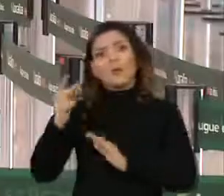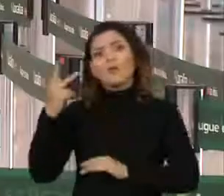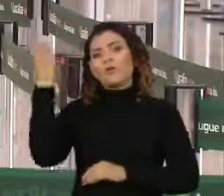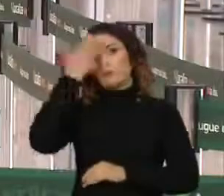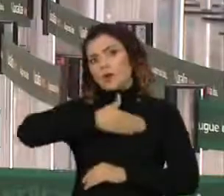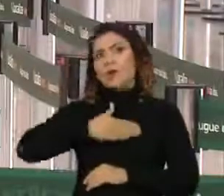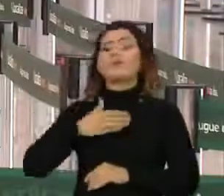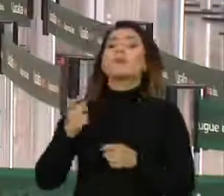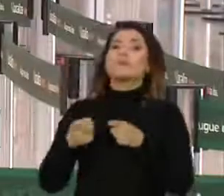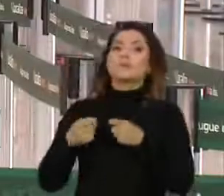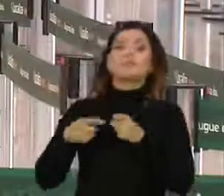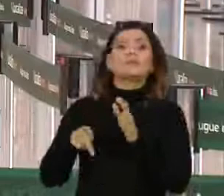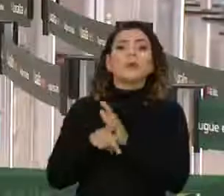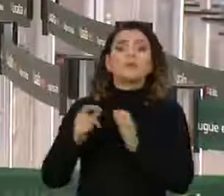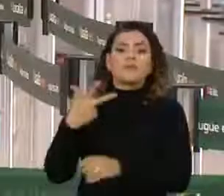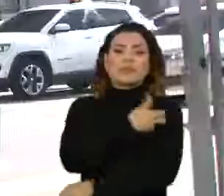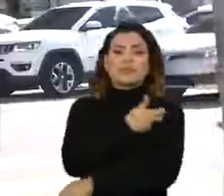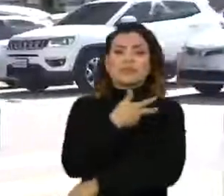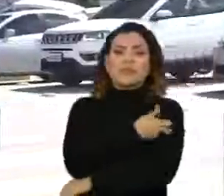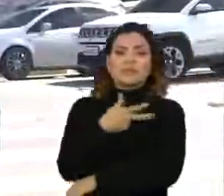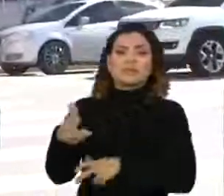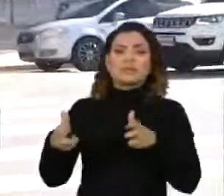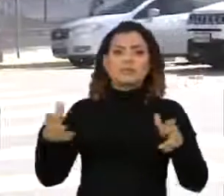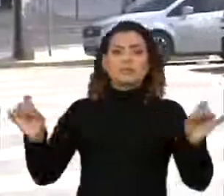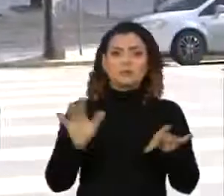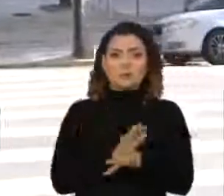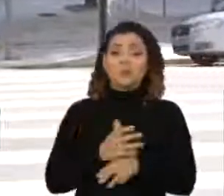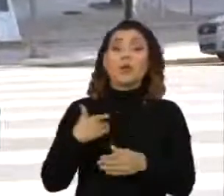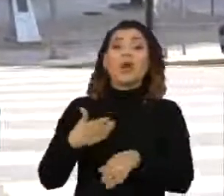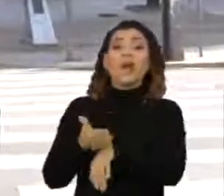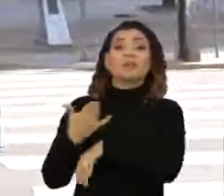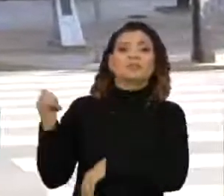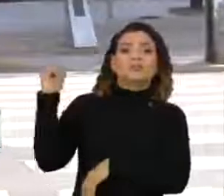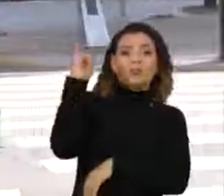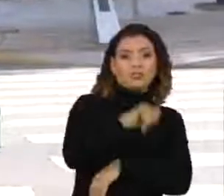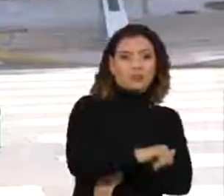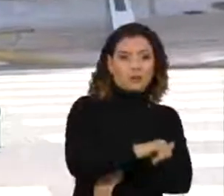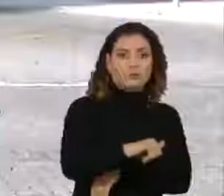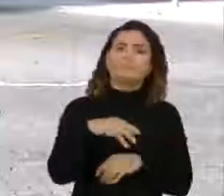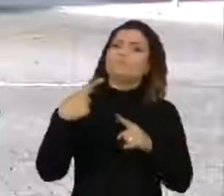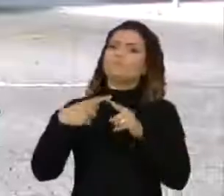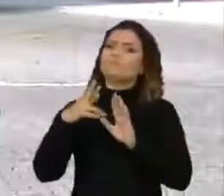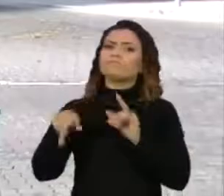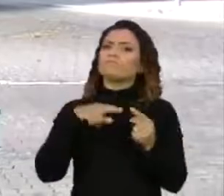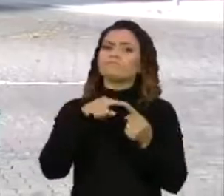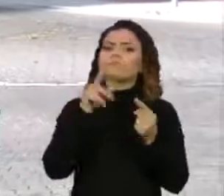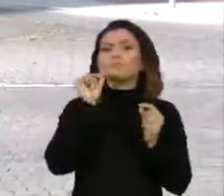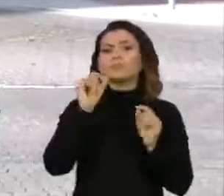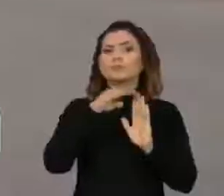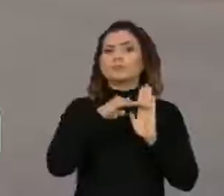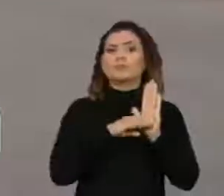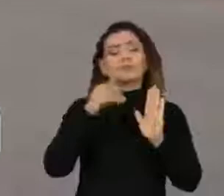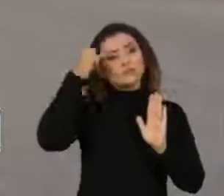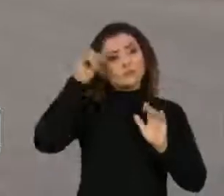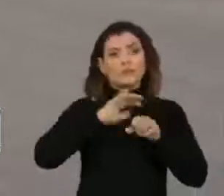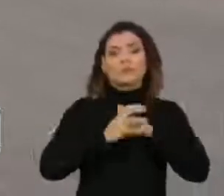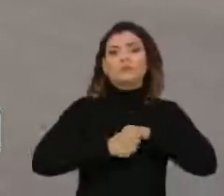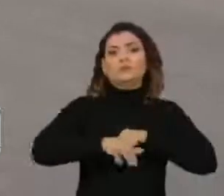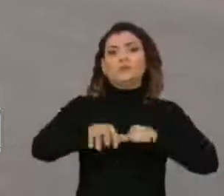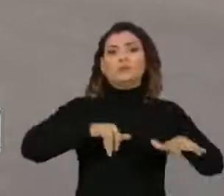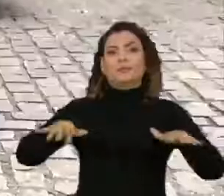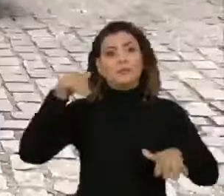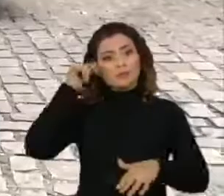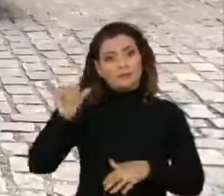vacinação completa de viajantes antes do embarque aéreo para o estado. A medida tem o objetivo de evitar a disseminação da Covid